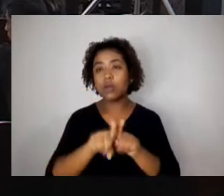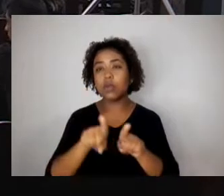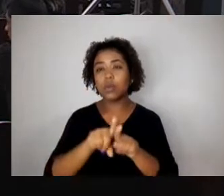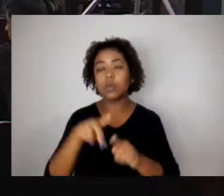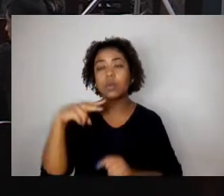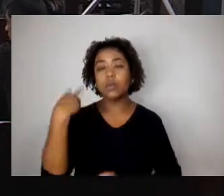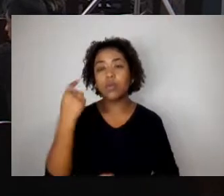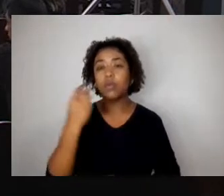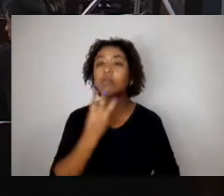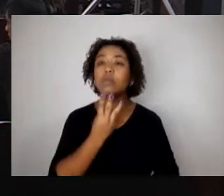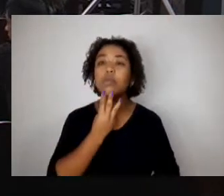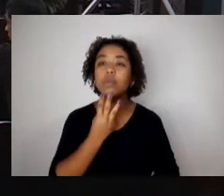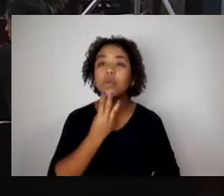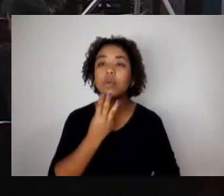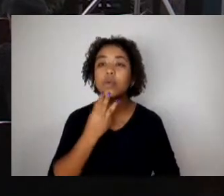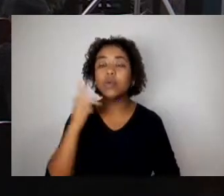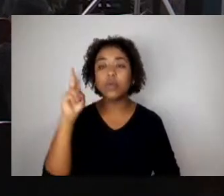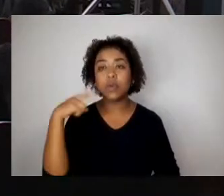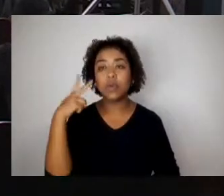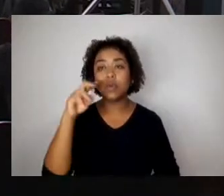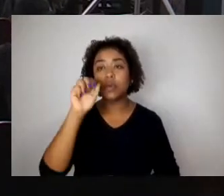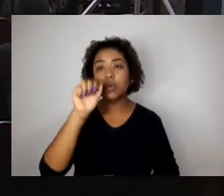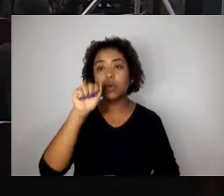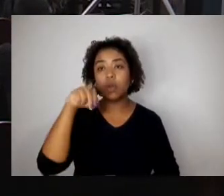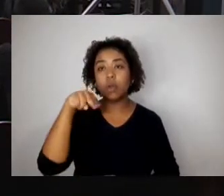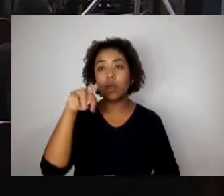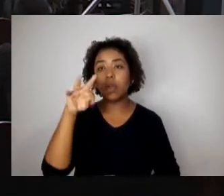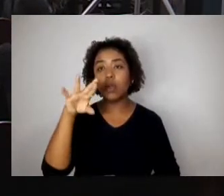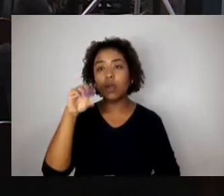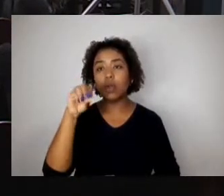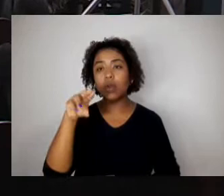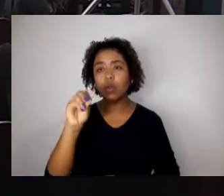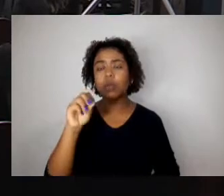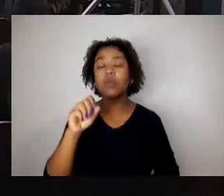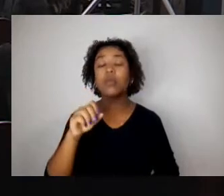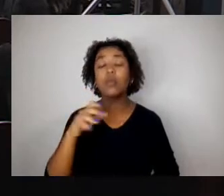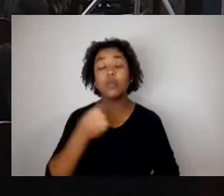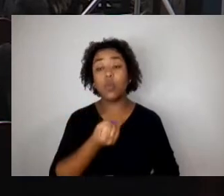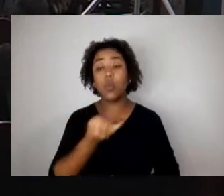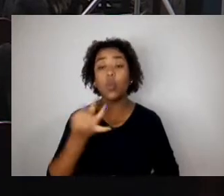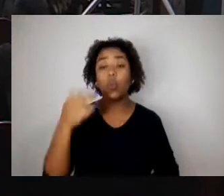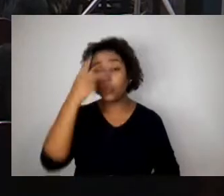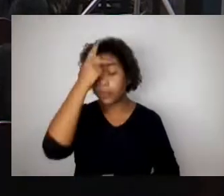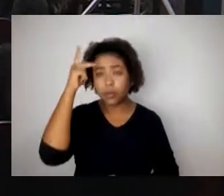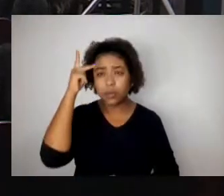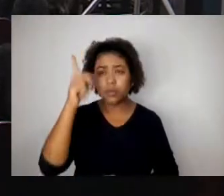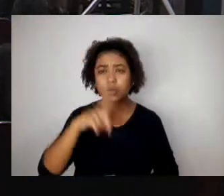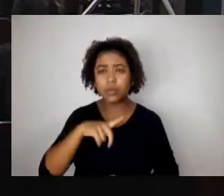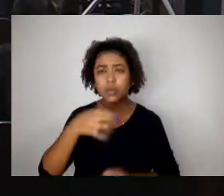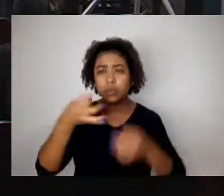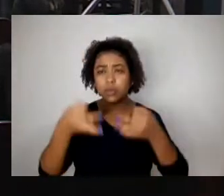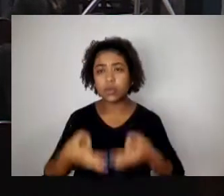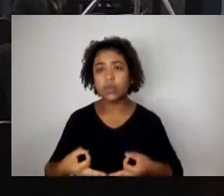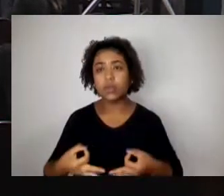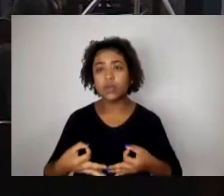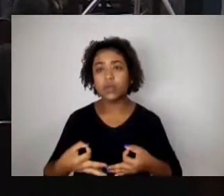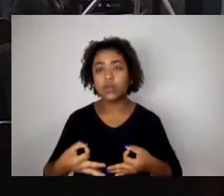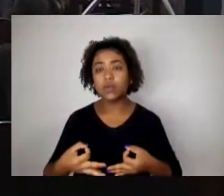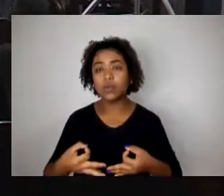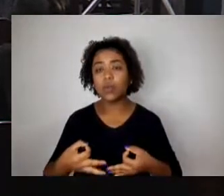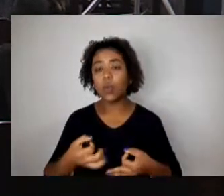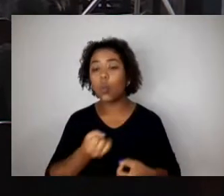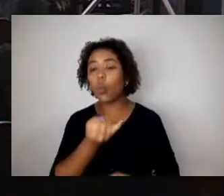Então, espera aí, então, acho que não deu... Espera vamos contar direito aqui, então. Meia dúzia de voto. Quanto e quantos votos favoráveis?